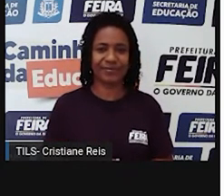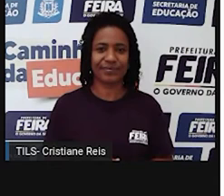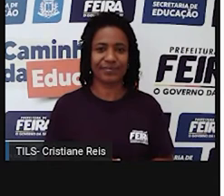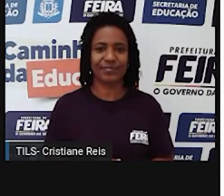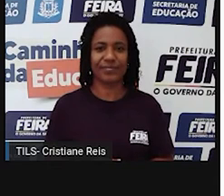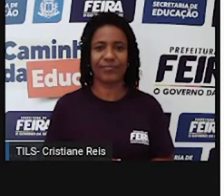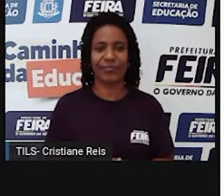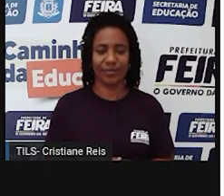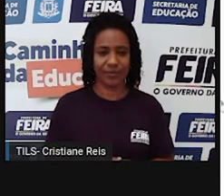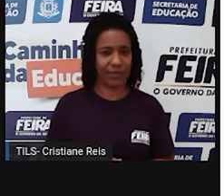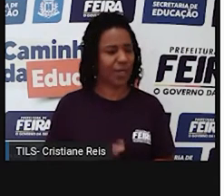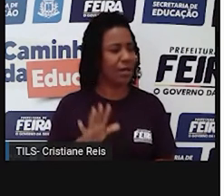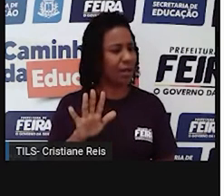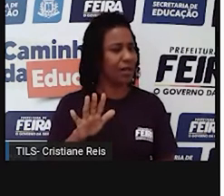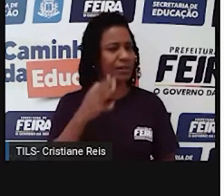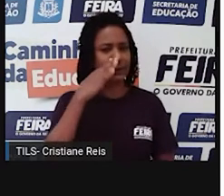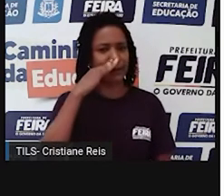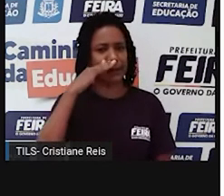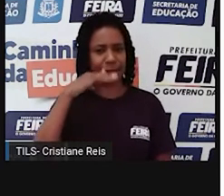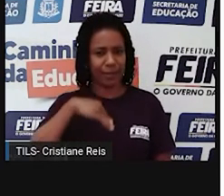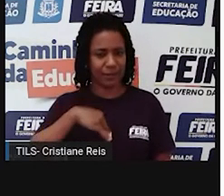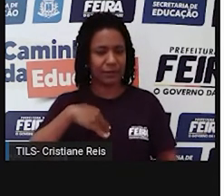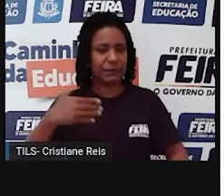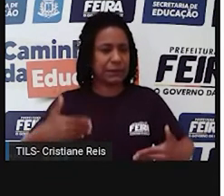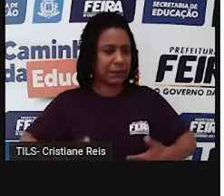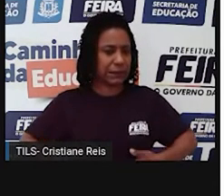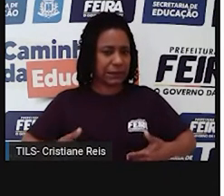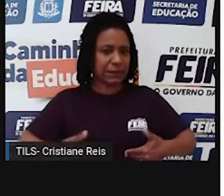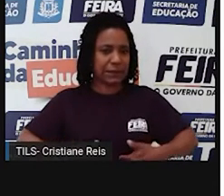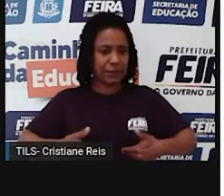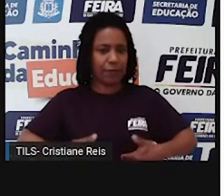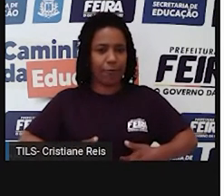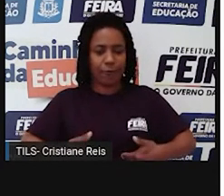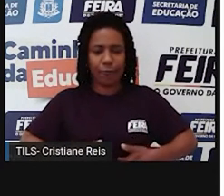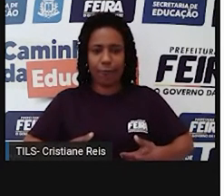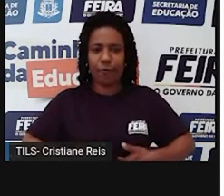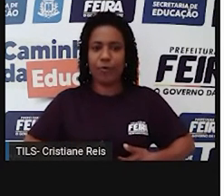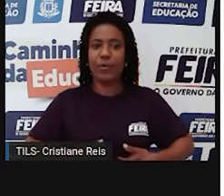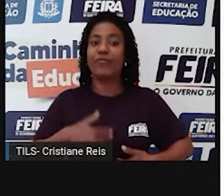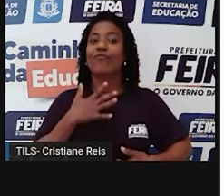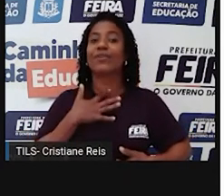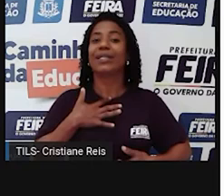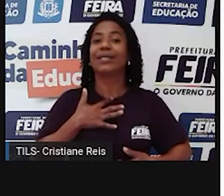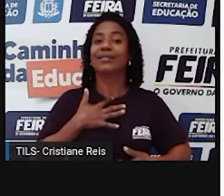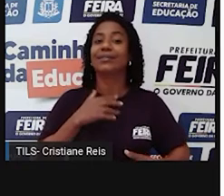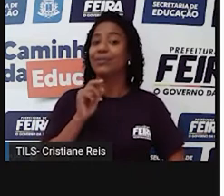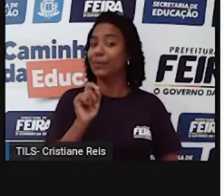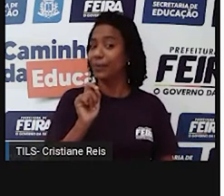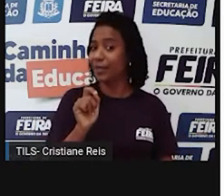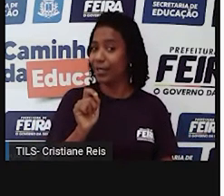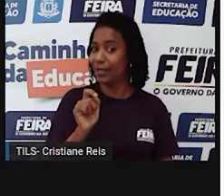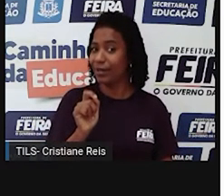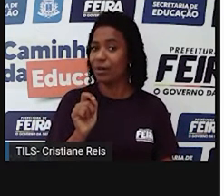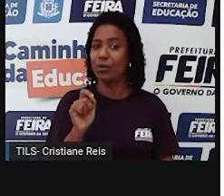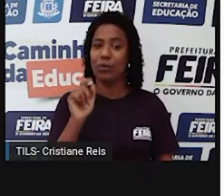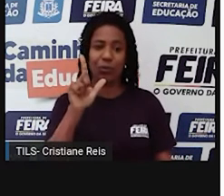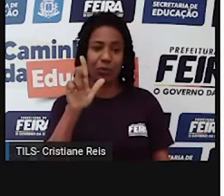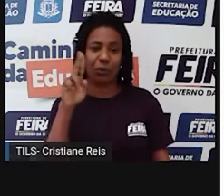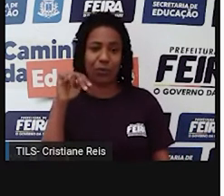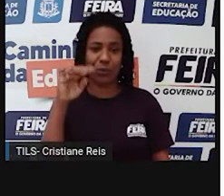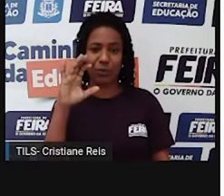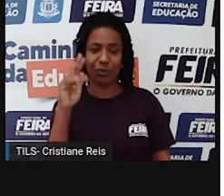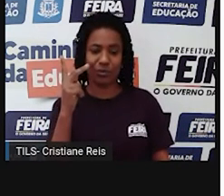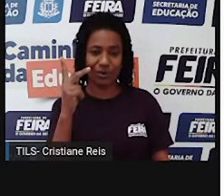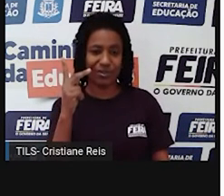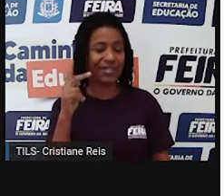Número 2 Se no meio da tarde você sente fome então é hora de fazer o que? Um lanche? Um